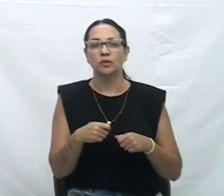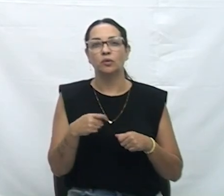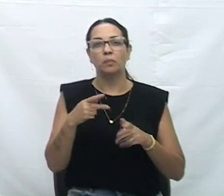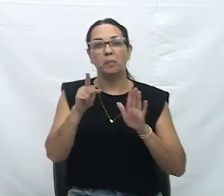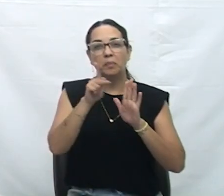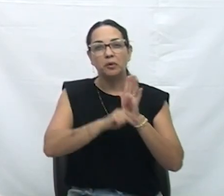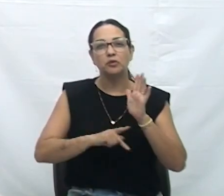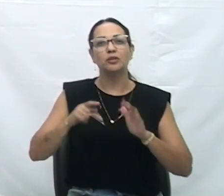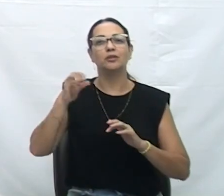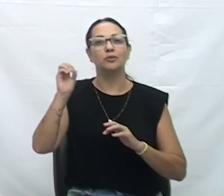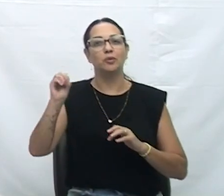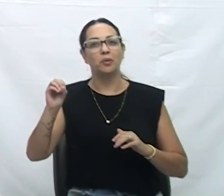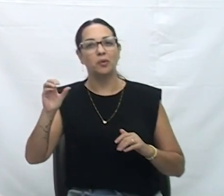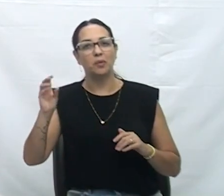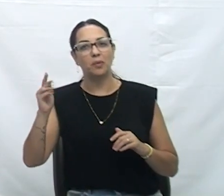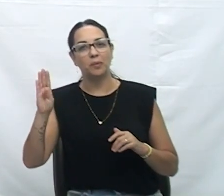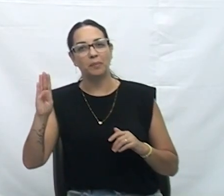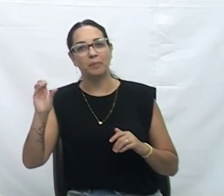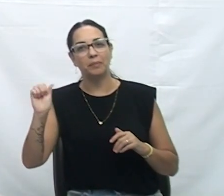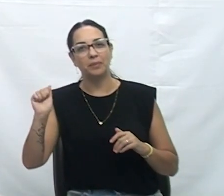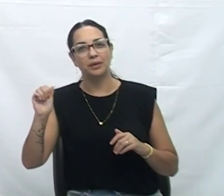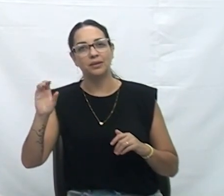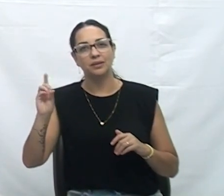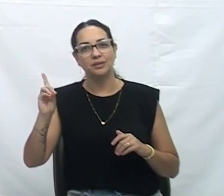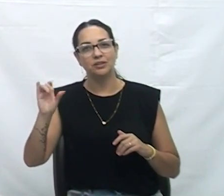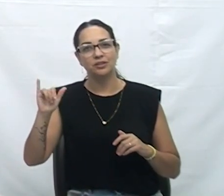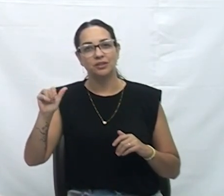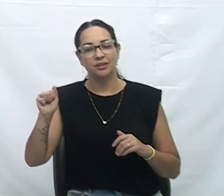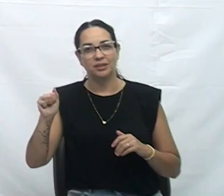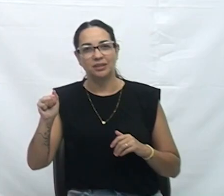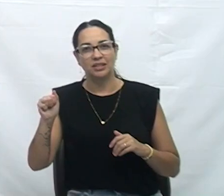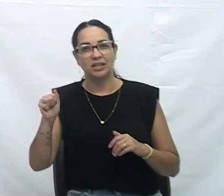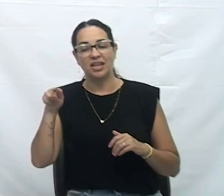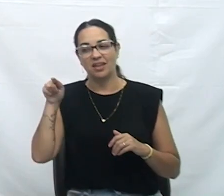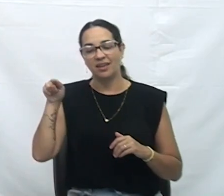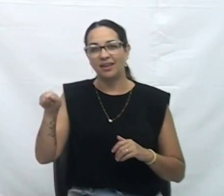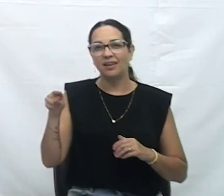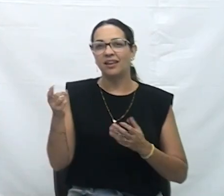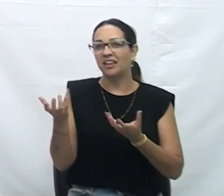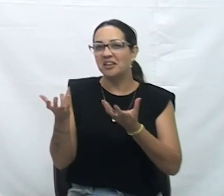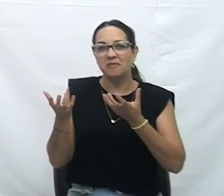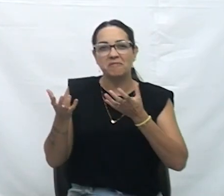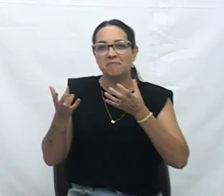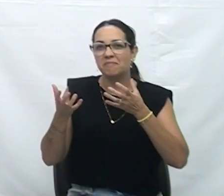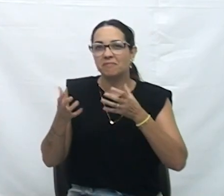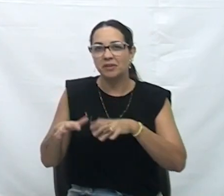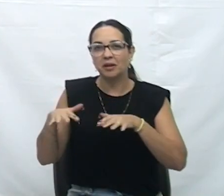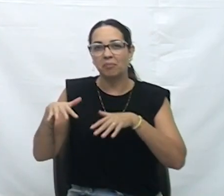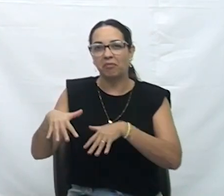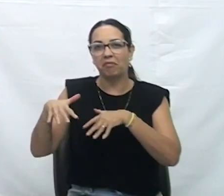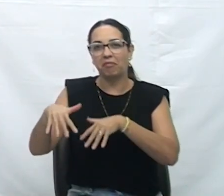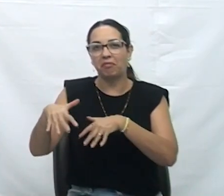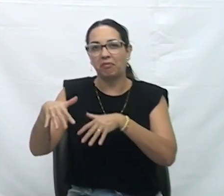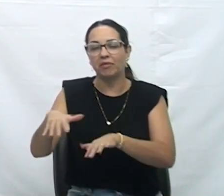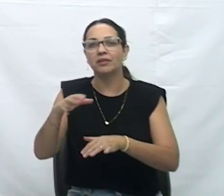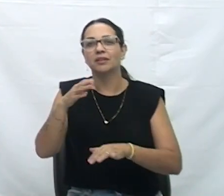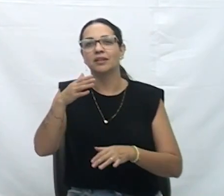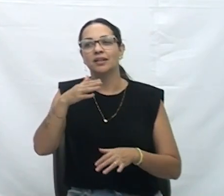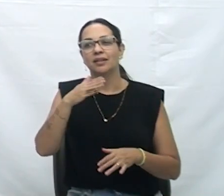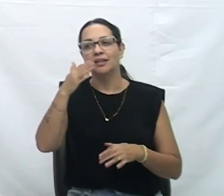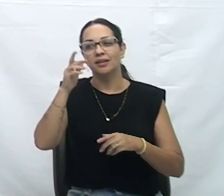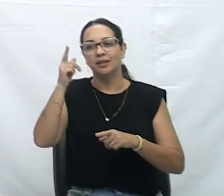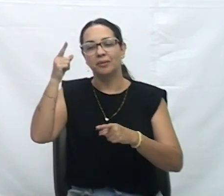apresenta nessa casa, que tem como objetivo proibir a presença de crianças e adolescentes nas paradas LGBTs